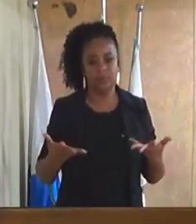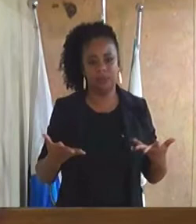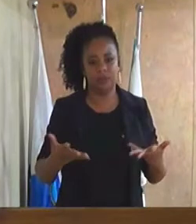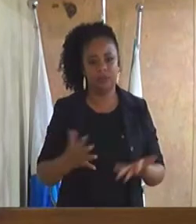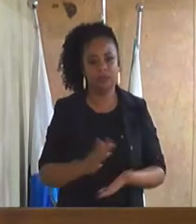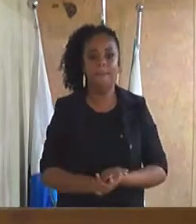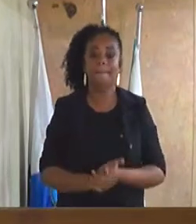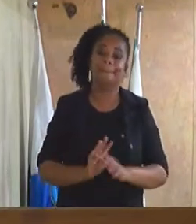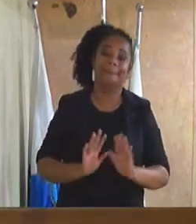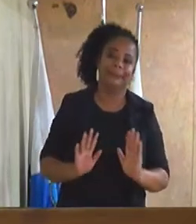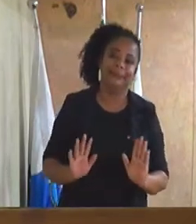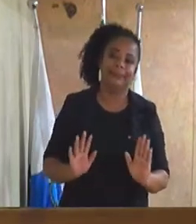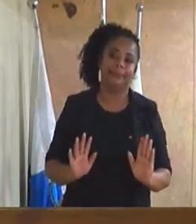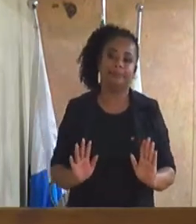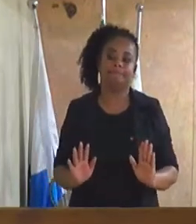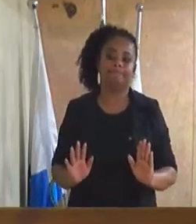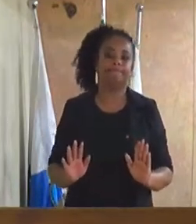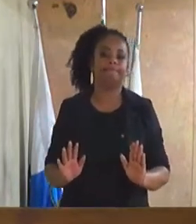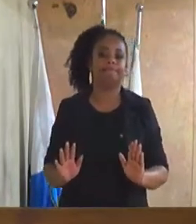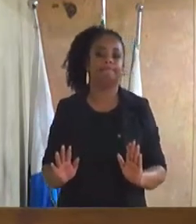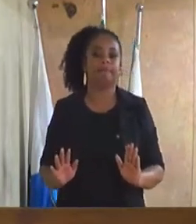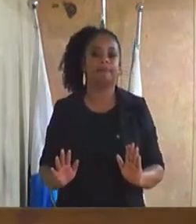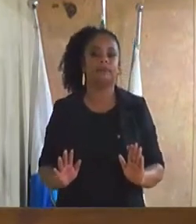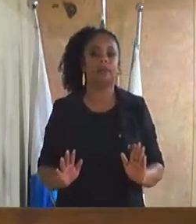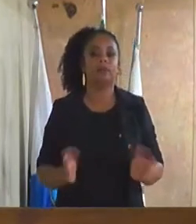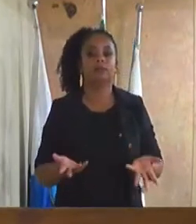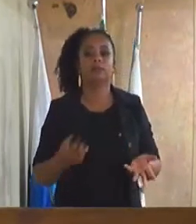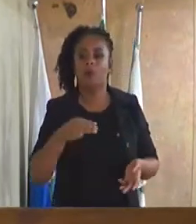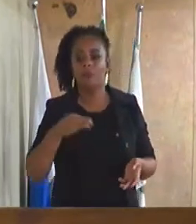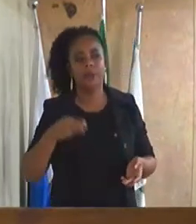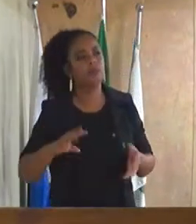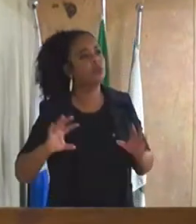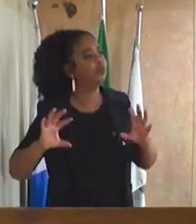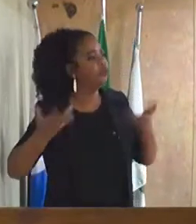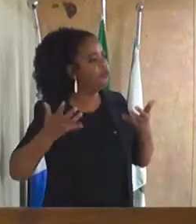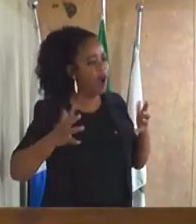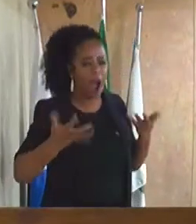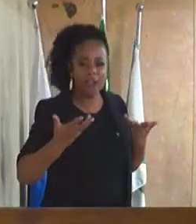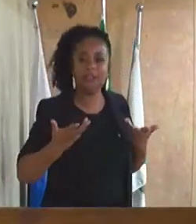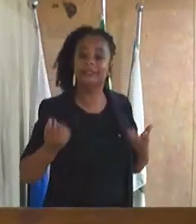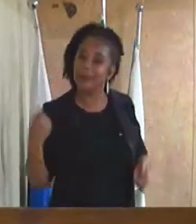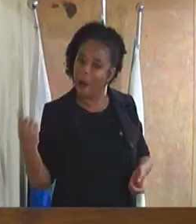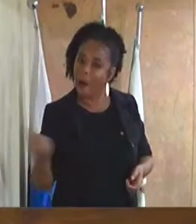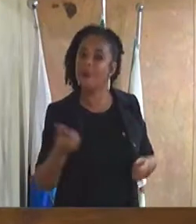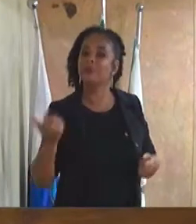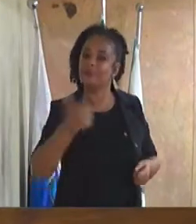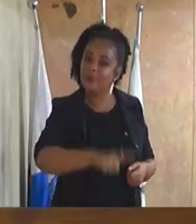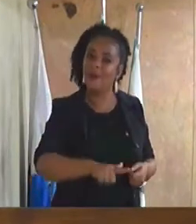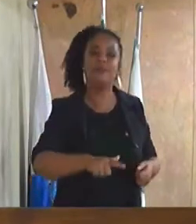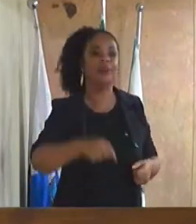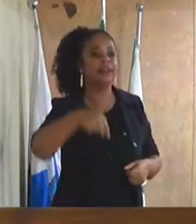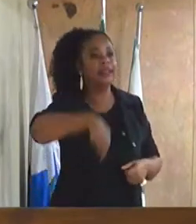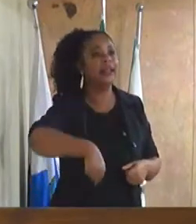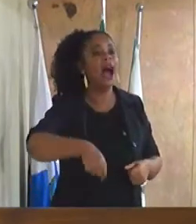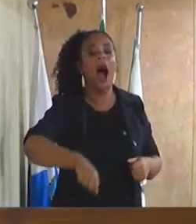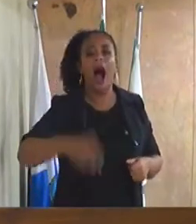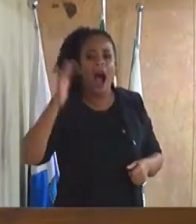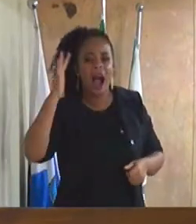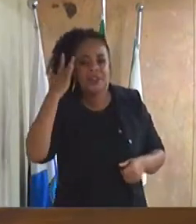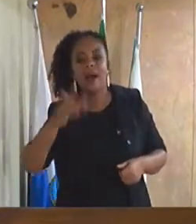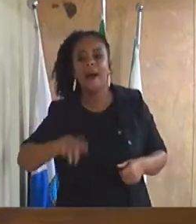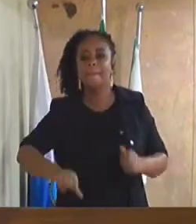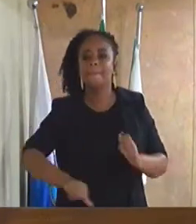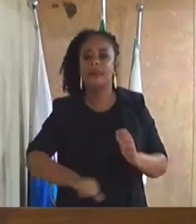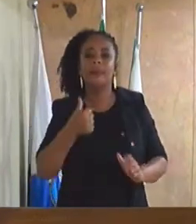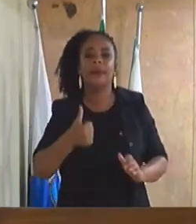mas, como é momento de festa, nós estávamos de volta, acho que foi a primeira casa legislativa a